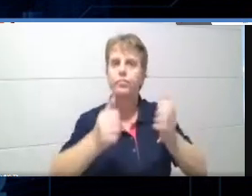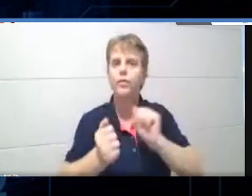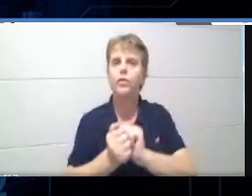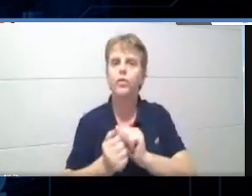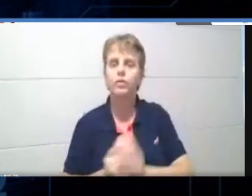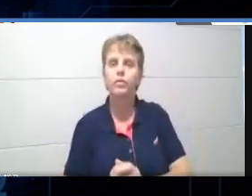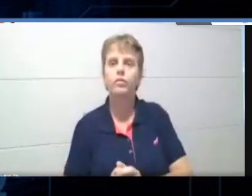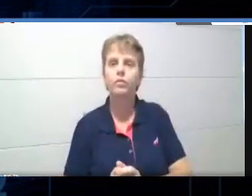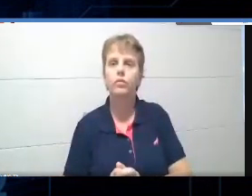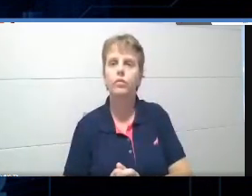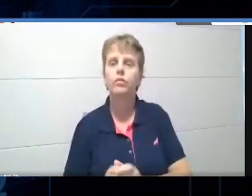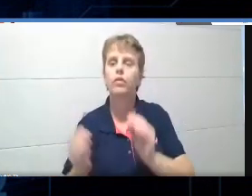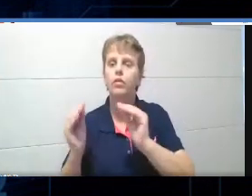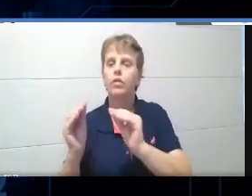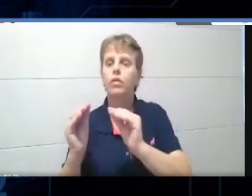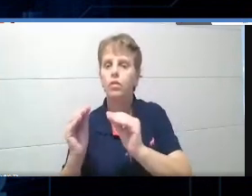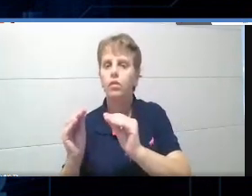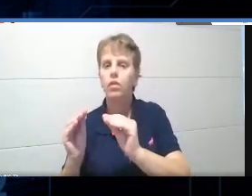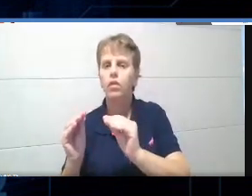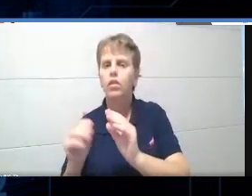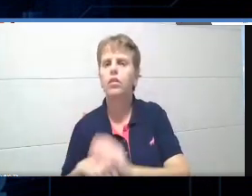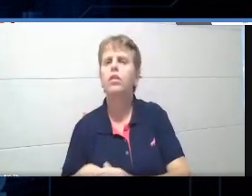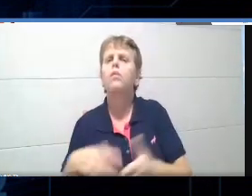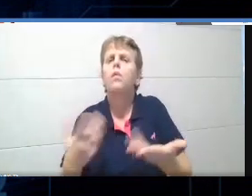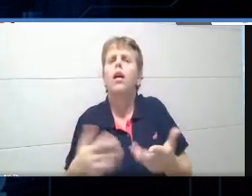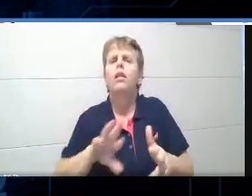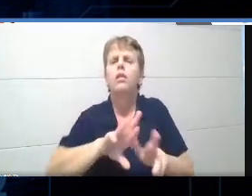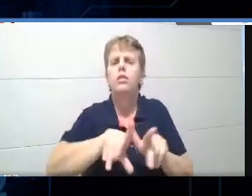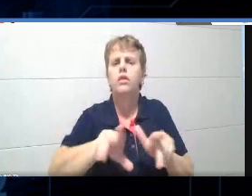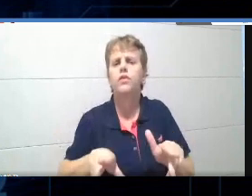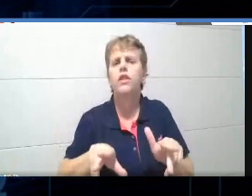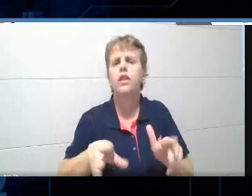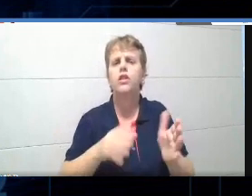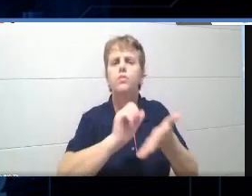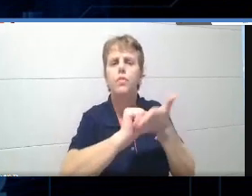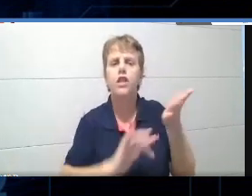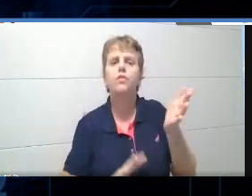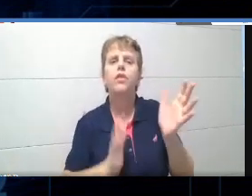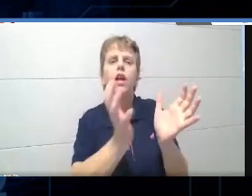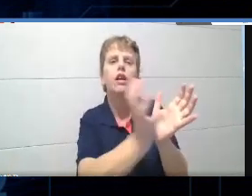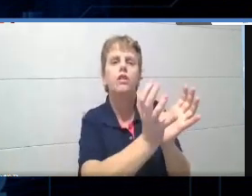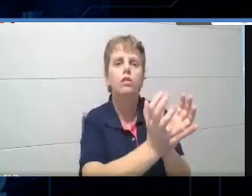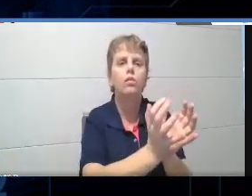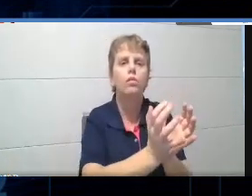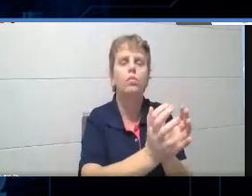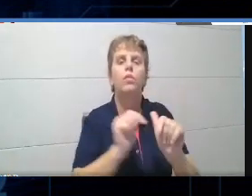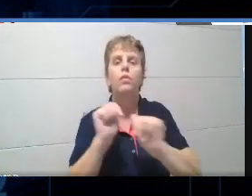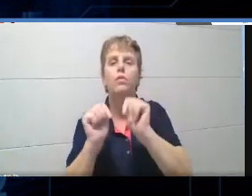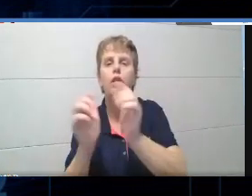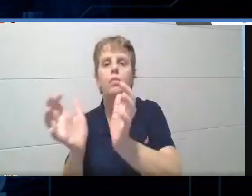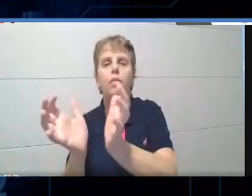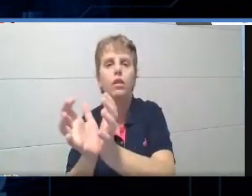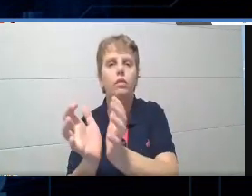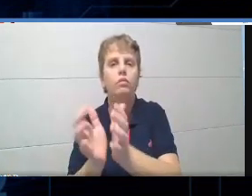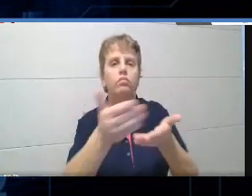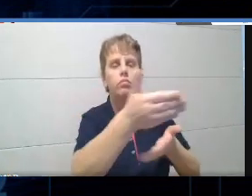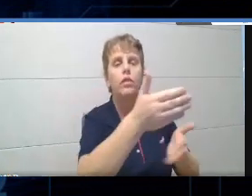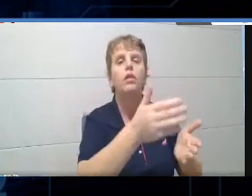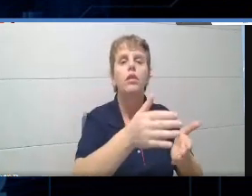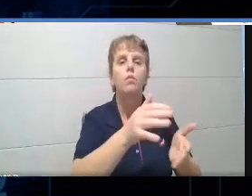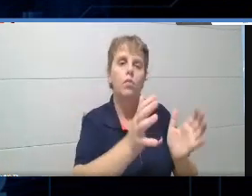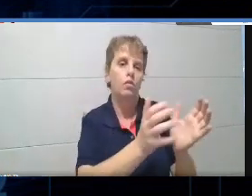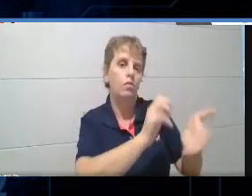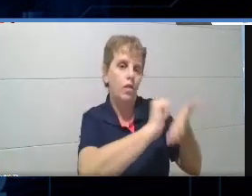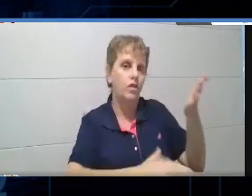Coloquem ali no chat pra eu saber assim, o que é a diferença de uma atividade colaborativa e de um trabalho em equipe? Será que existe essa diferença